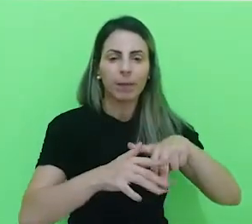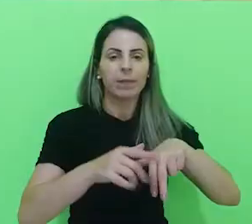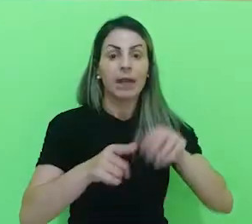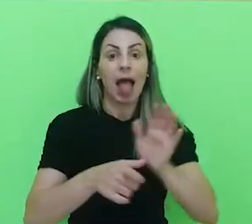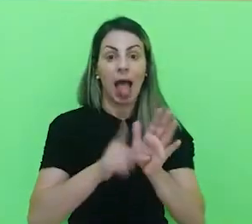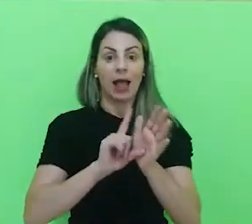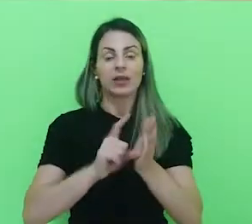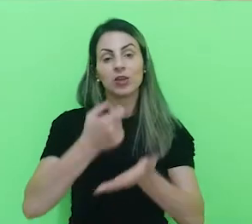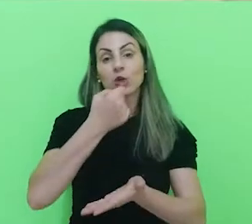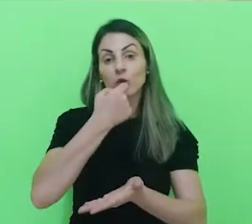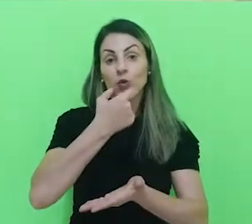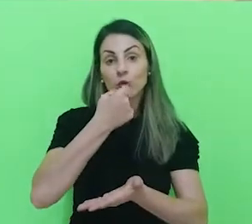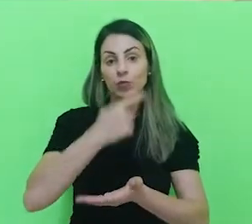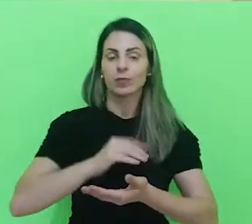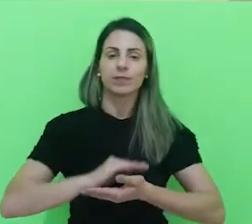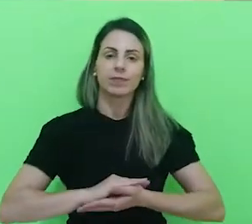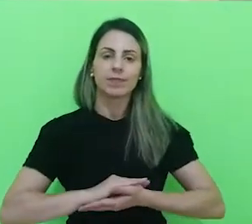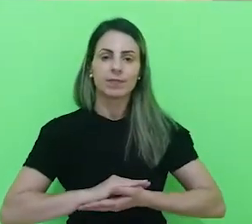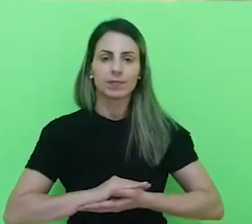medicação.